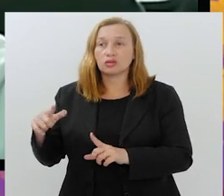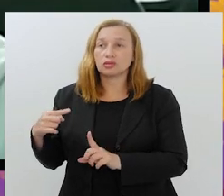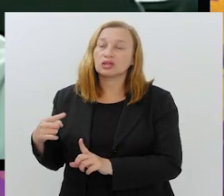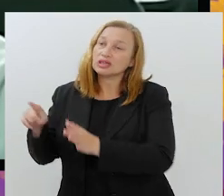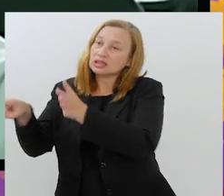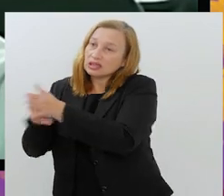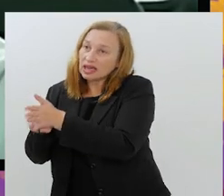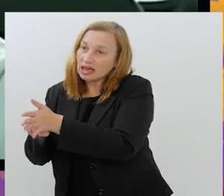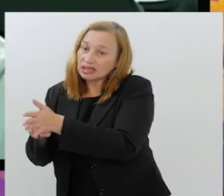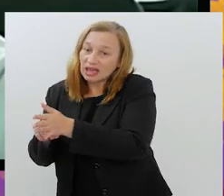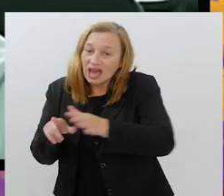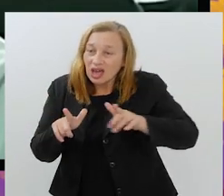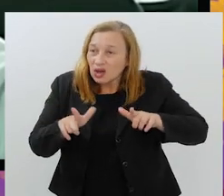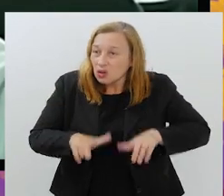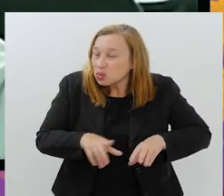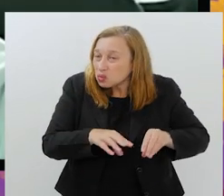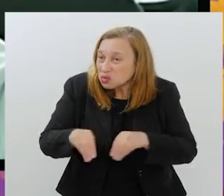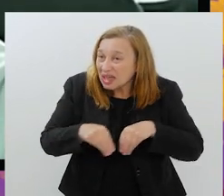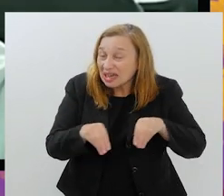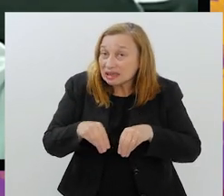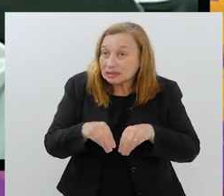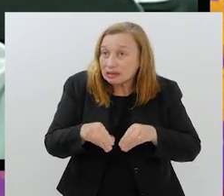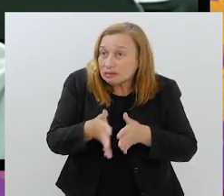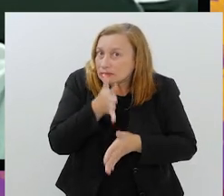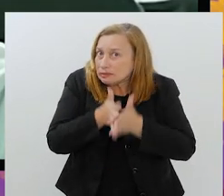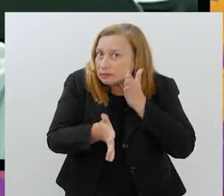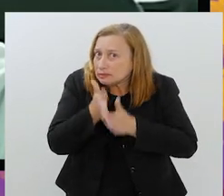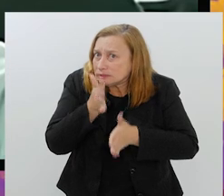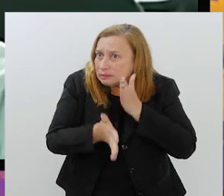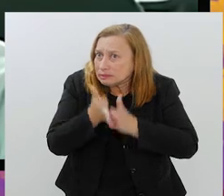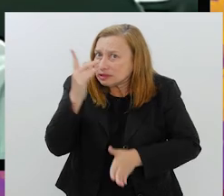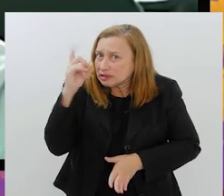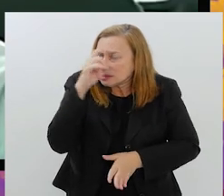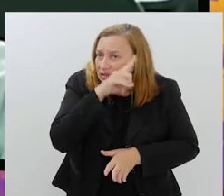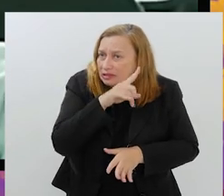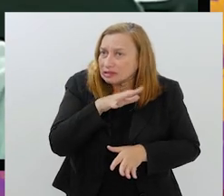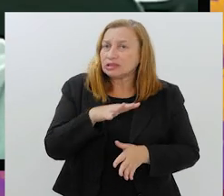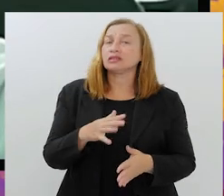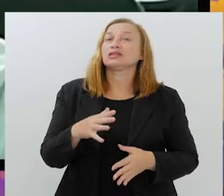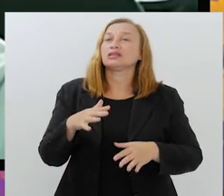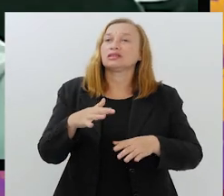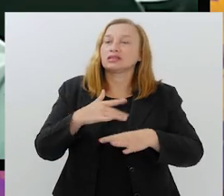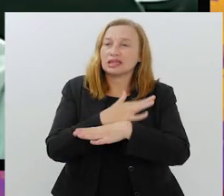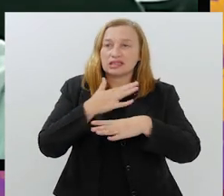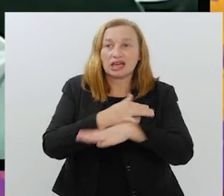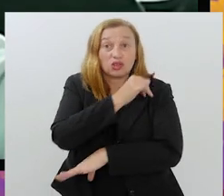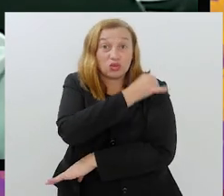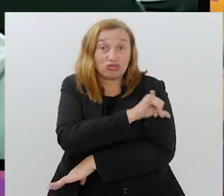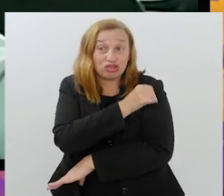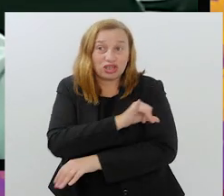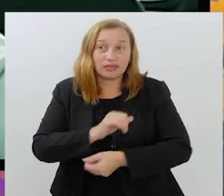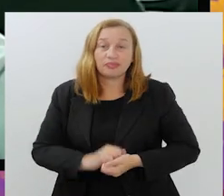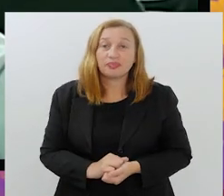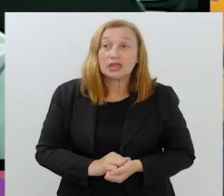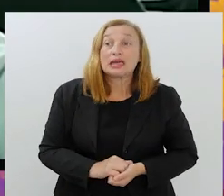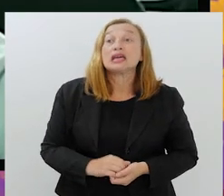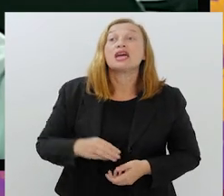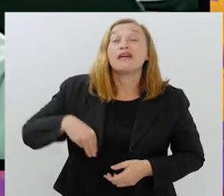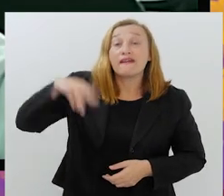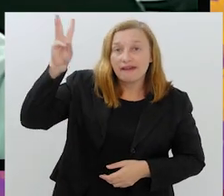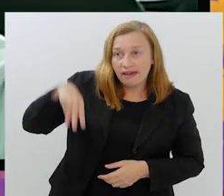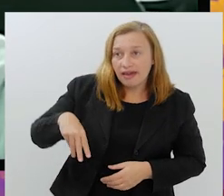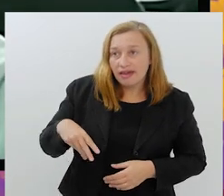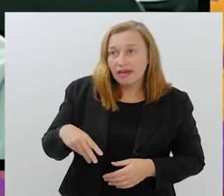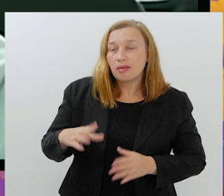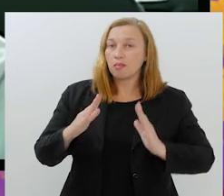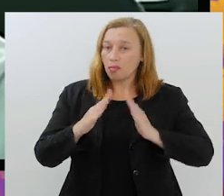O terreno é uma área muito complicada para efeitos de mobilidade urbana na cidade do Rio de Janeiro. quem é